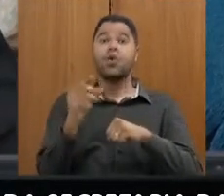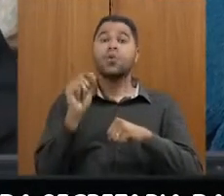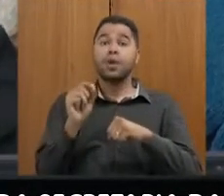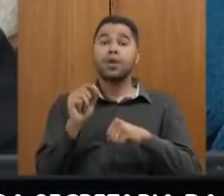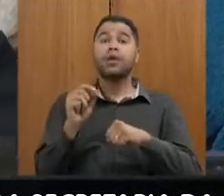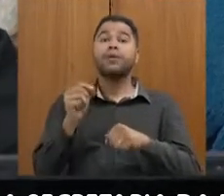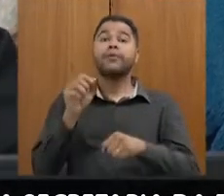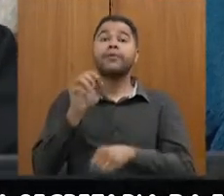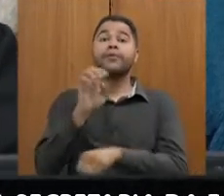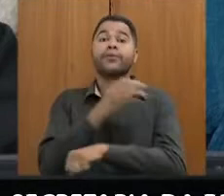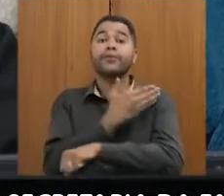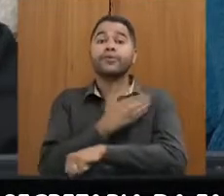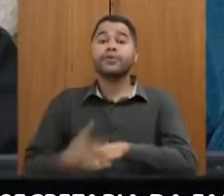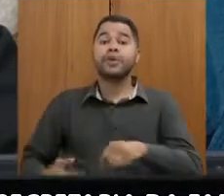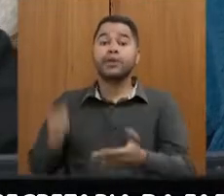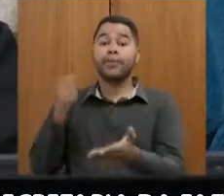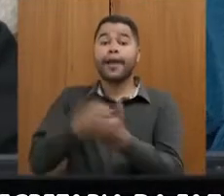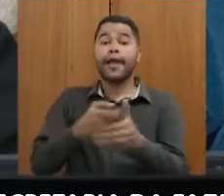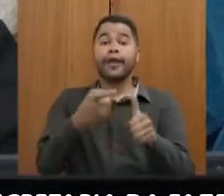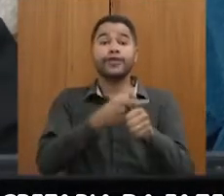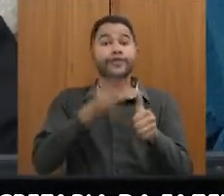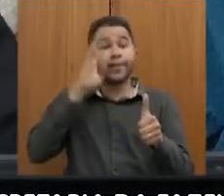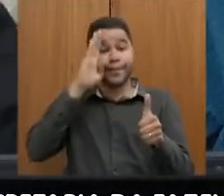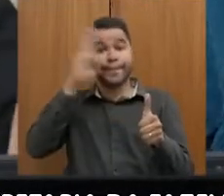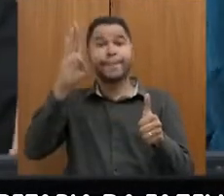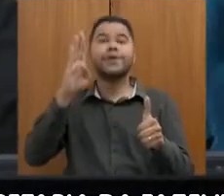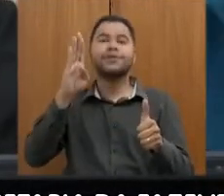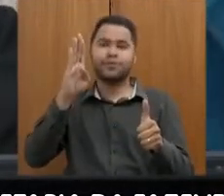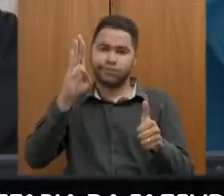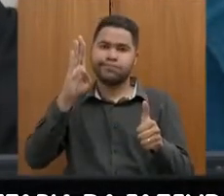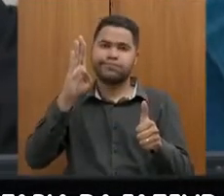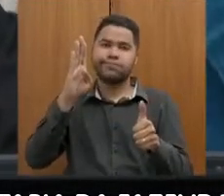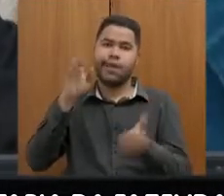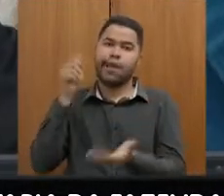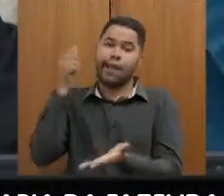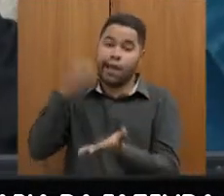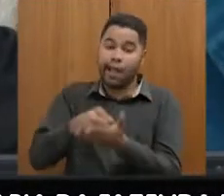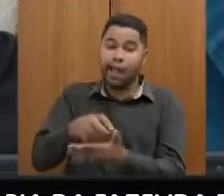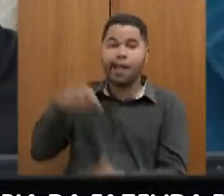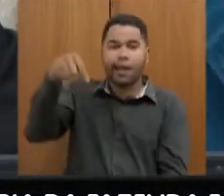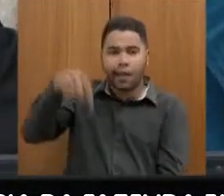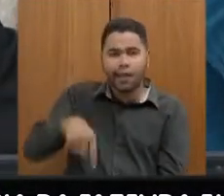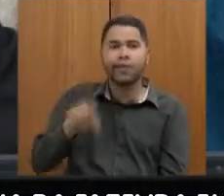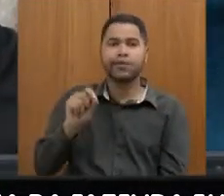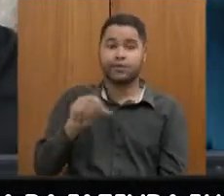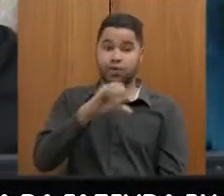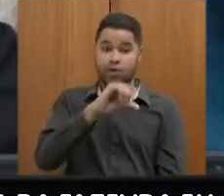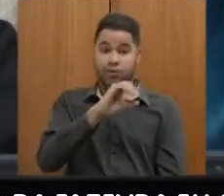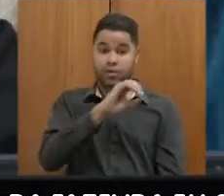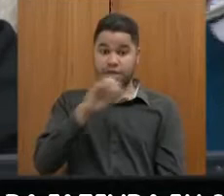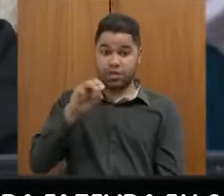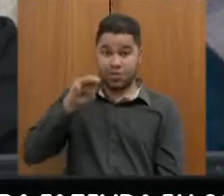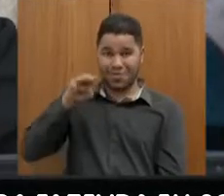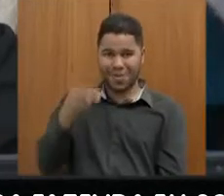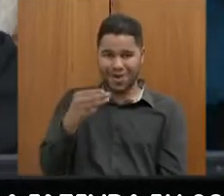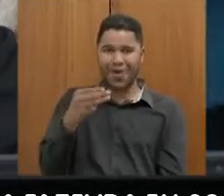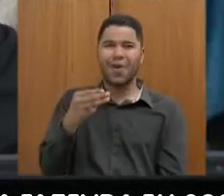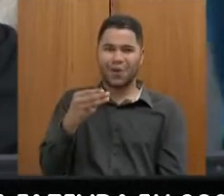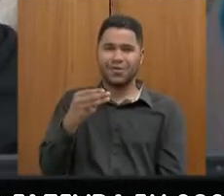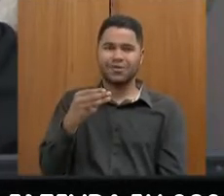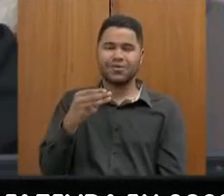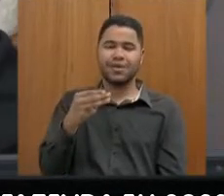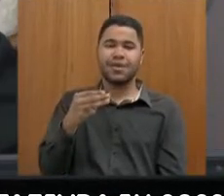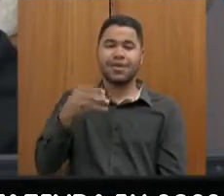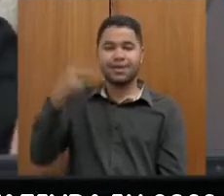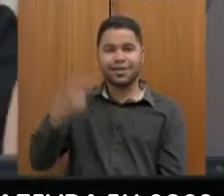pagar a dívida principal. Essa dívida principal impõe ao Estado, além dos 900 milhões, nesse segundo